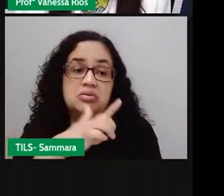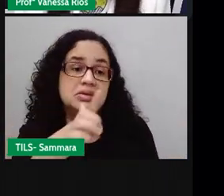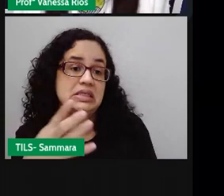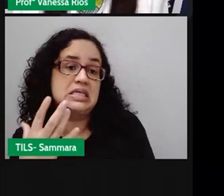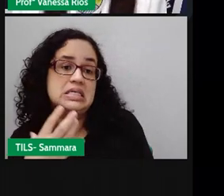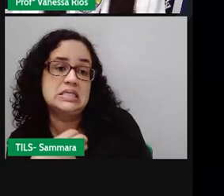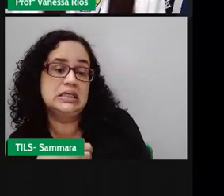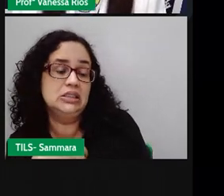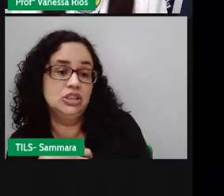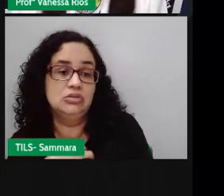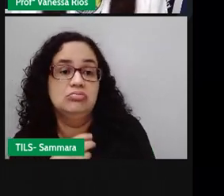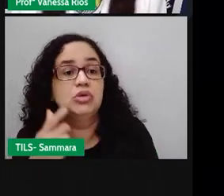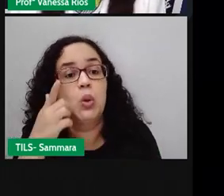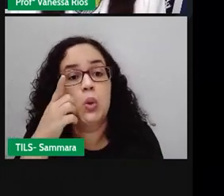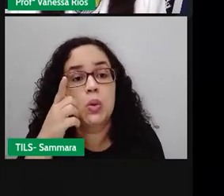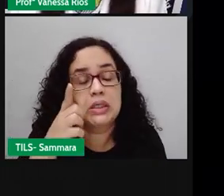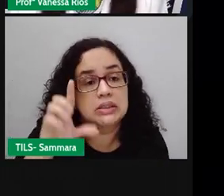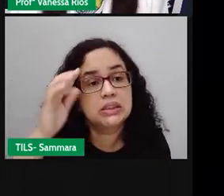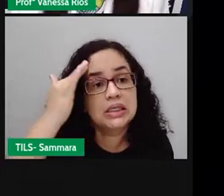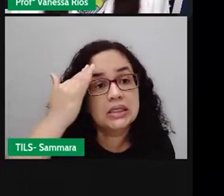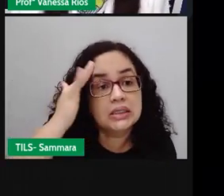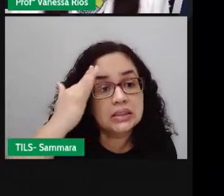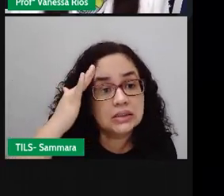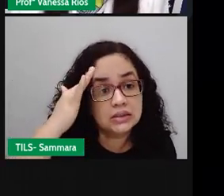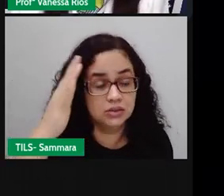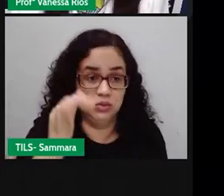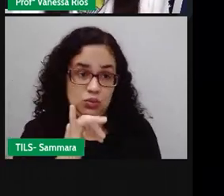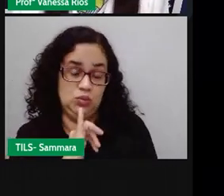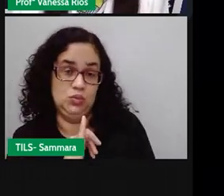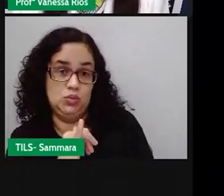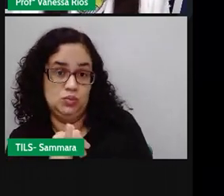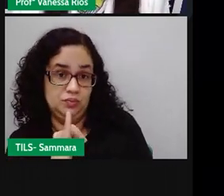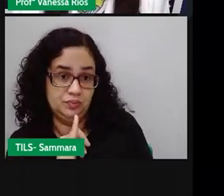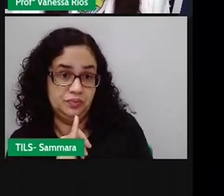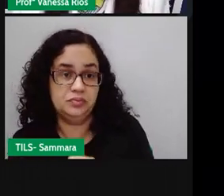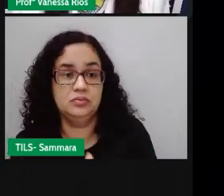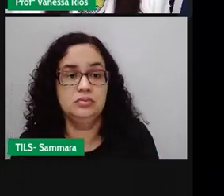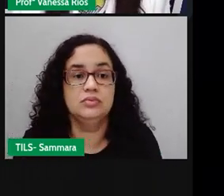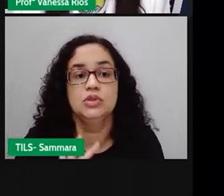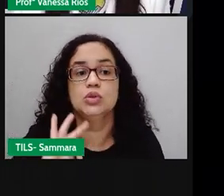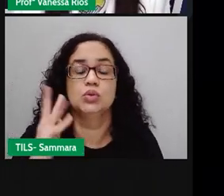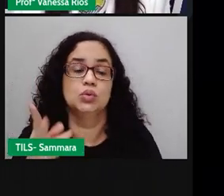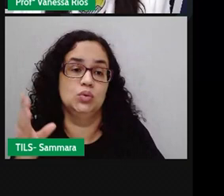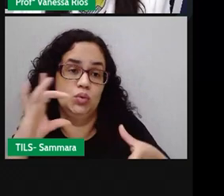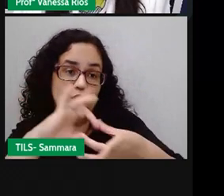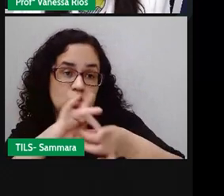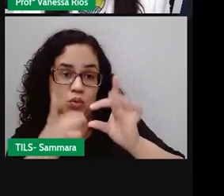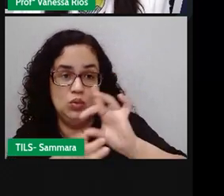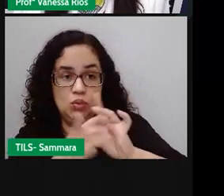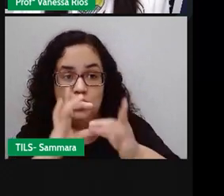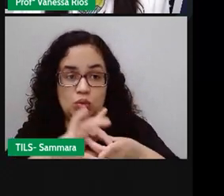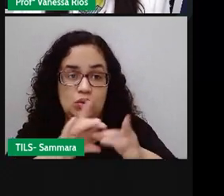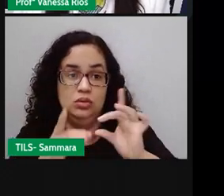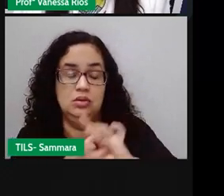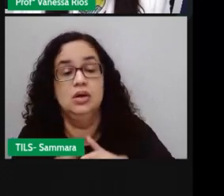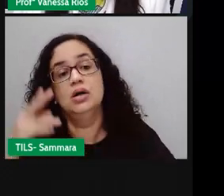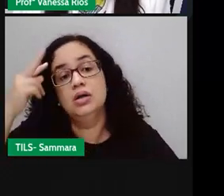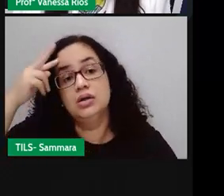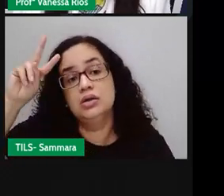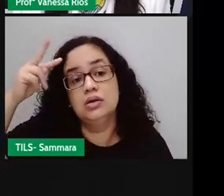Porque a gente não consegue compreender as informações, né? E todo o contexto que a história precisa passar.